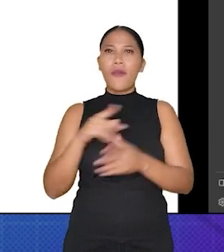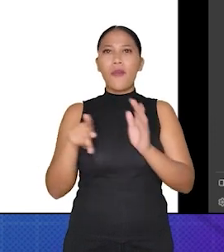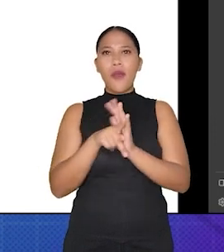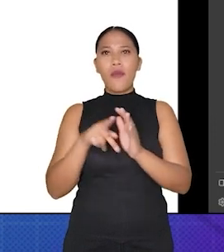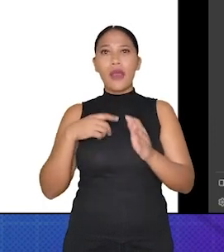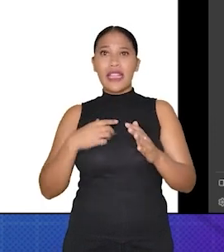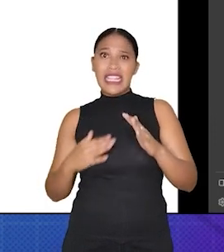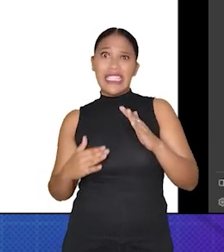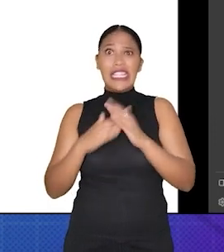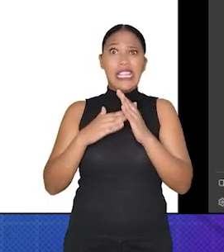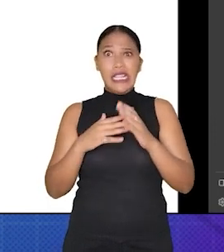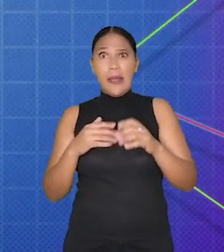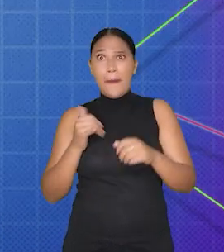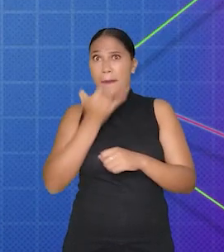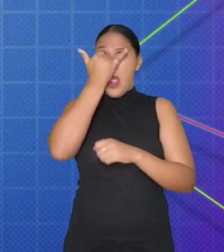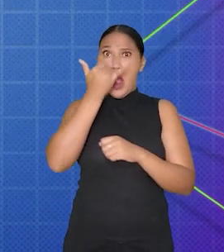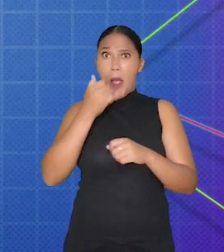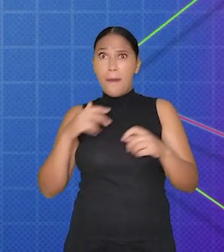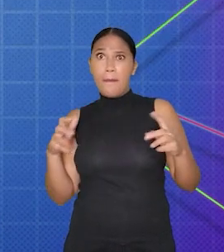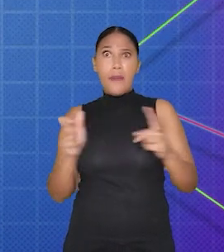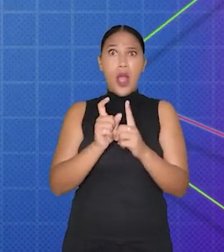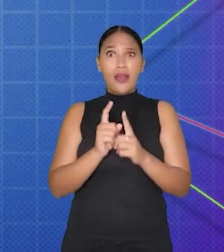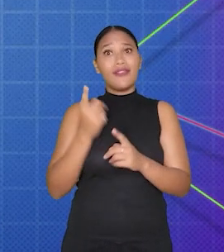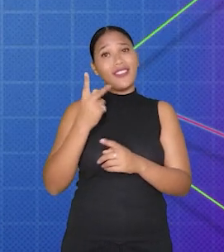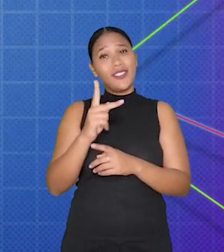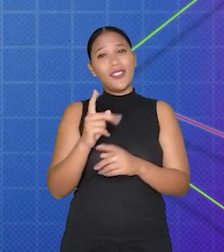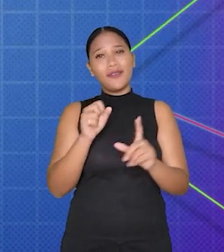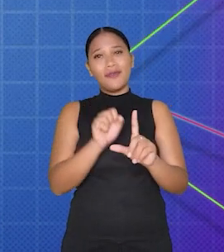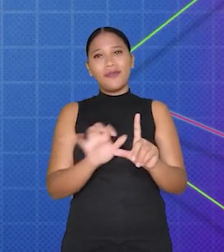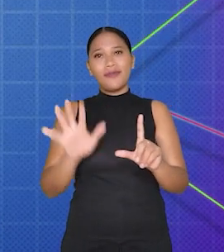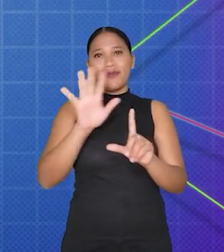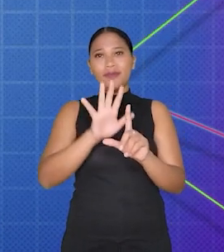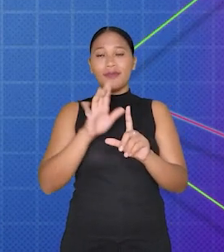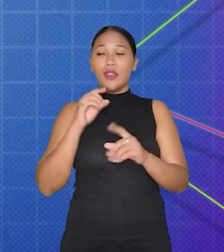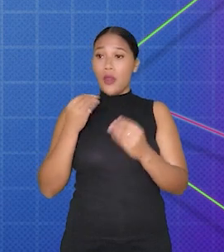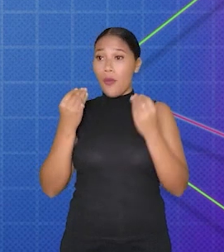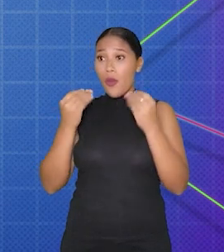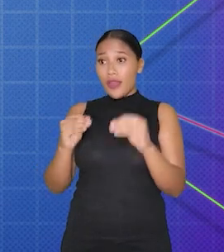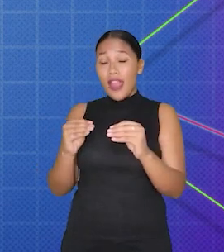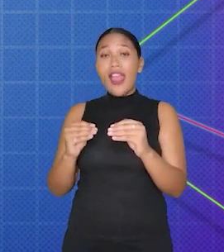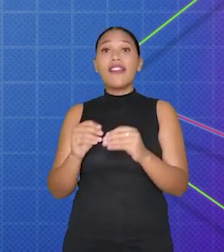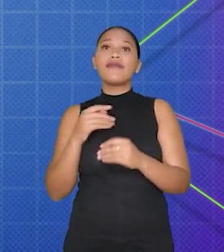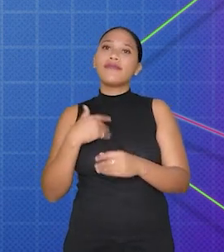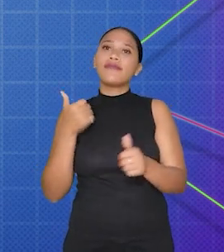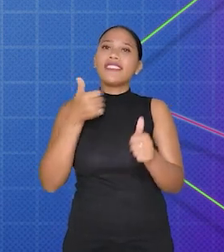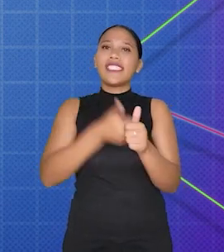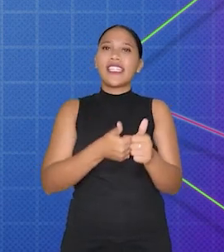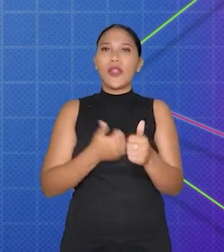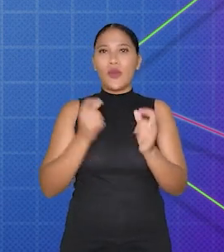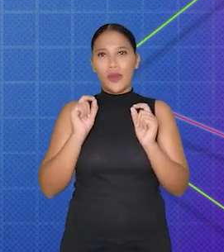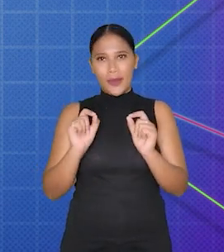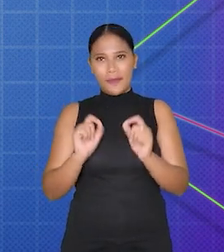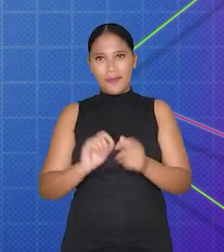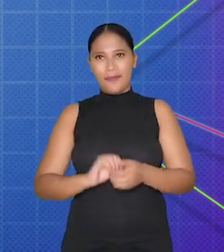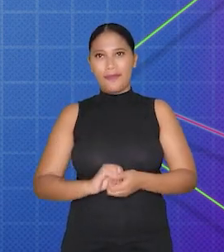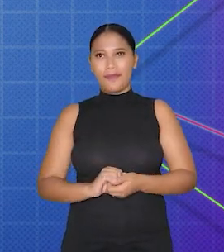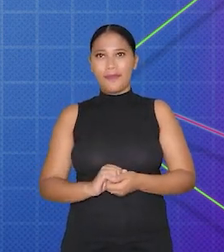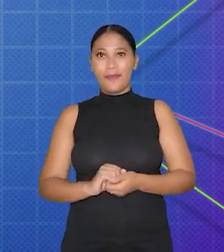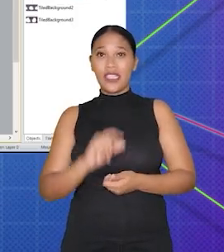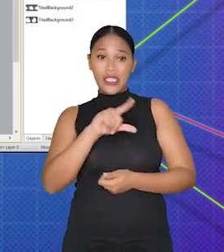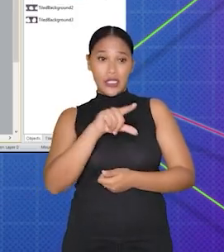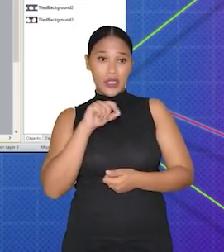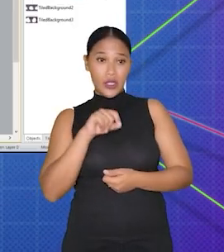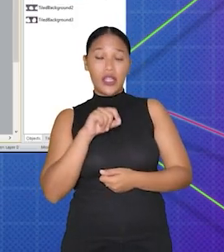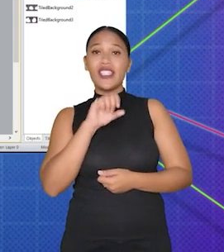colisão nos seus sprites. Para adicionar caixas de colisão aos sprites no Construct 2, siga os seguintes passos.